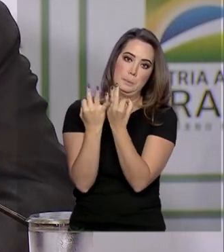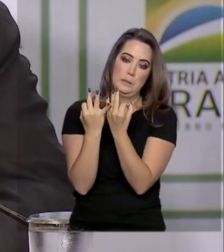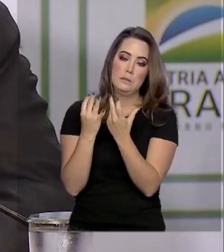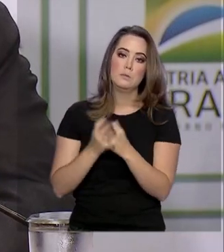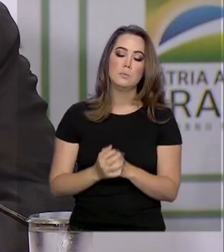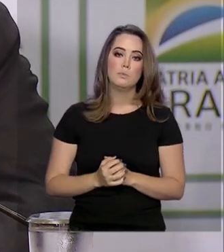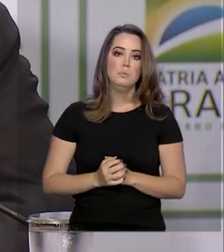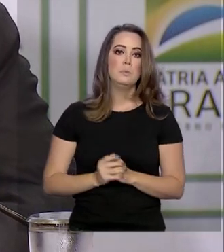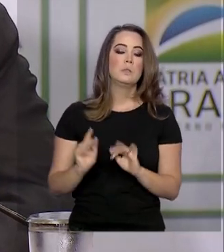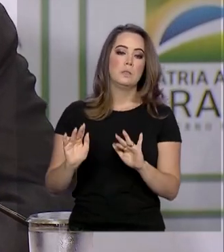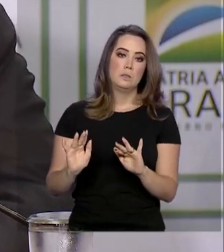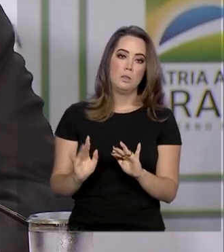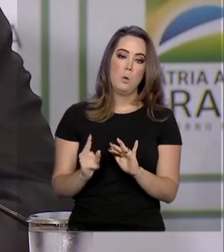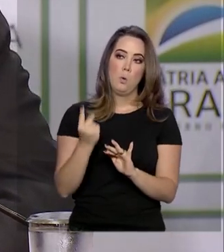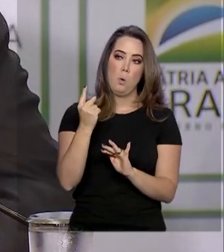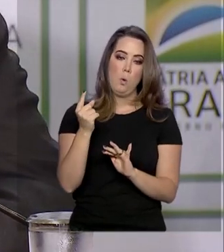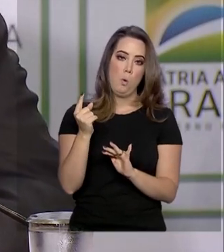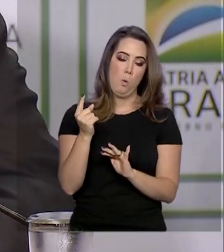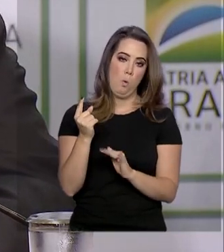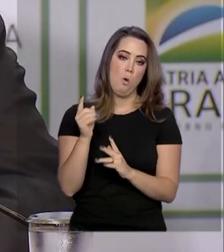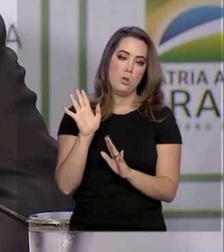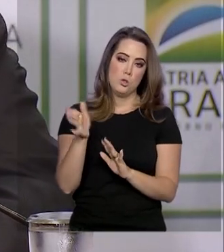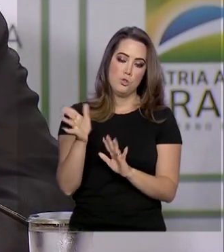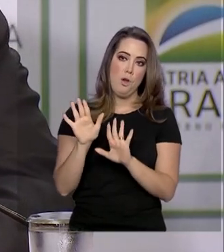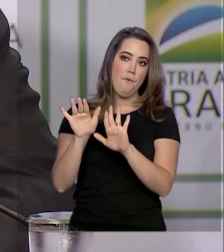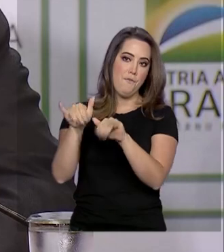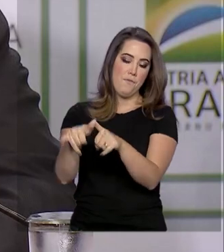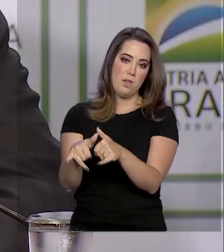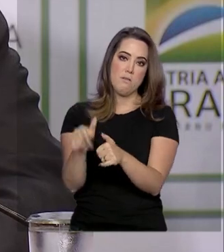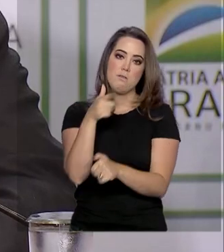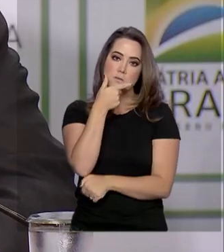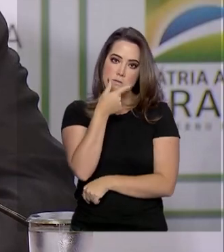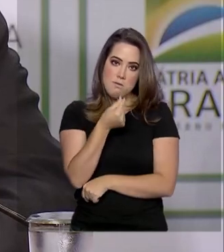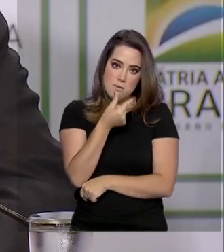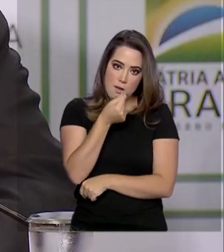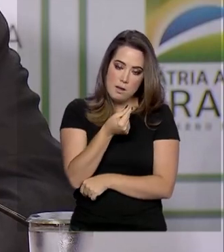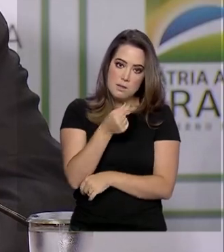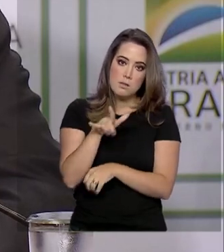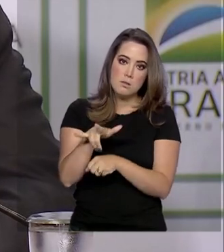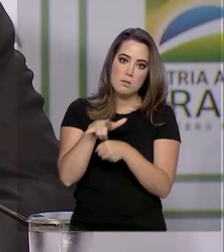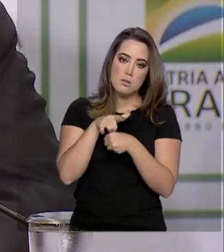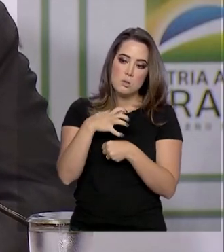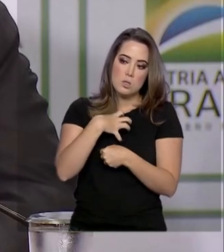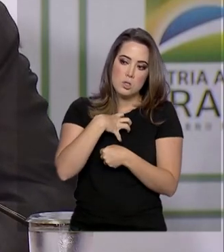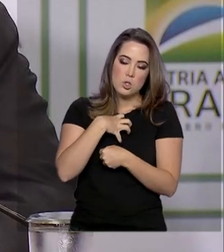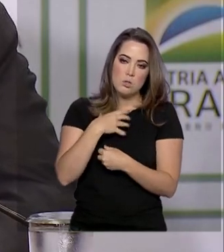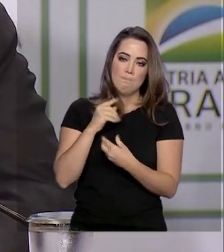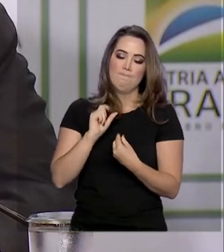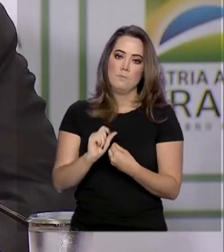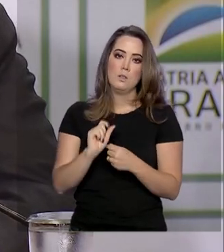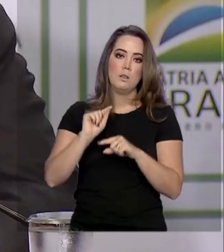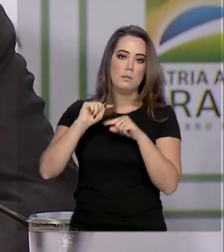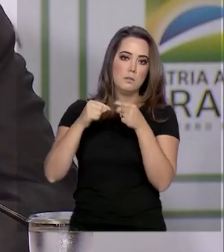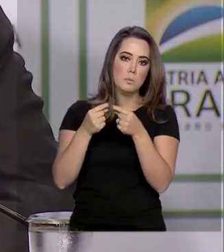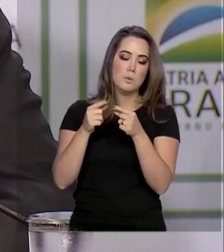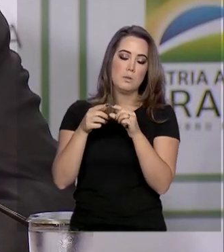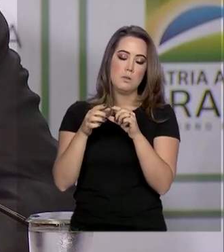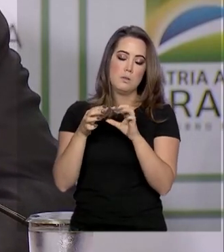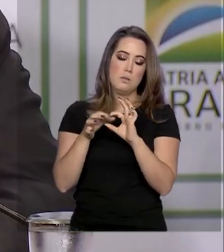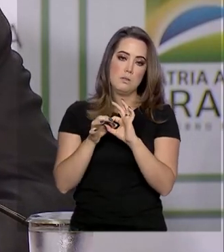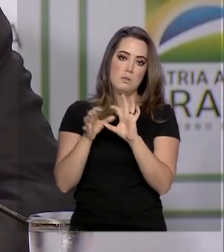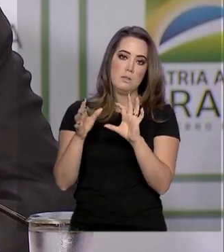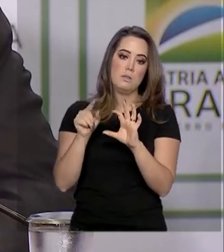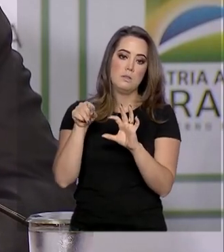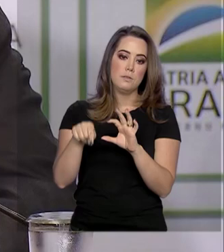E assim, uma vez terminados os sintomas que ele apresentou, ele deixará de estar